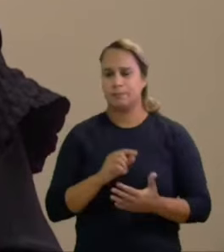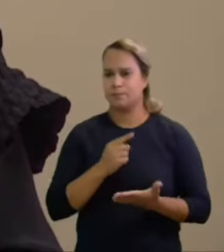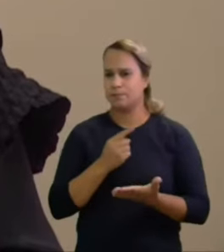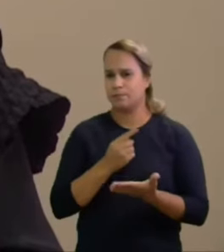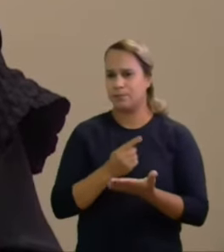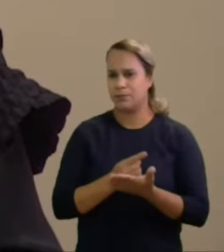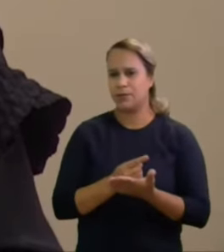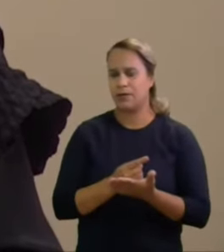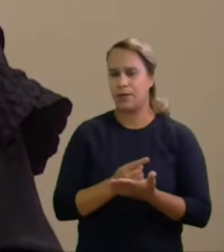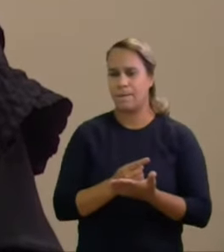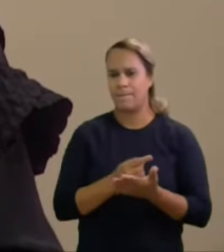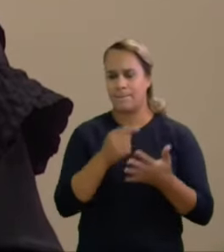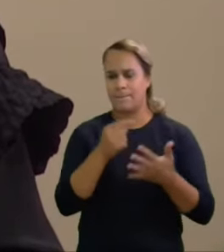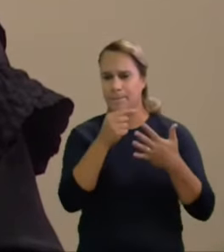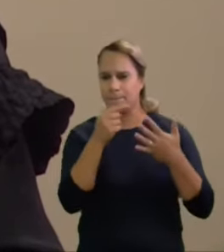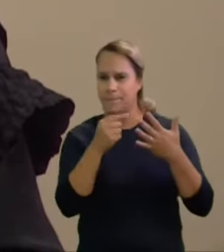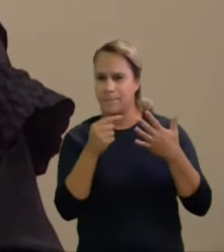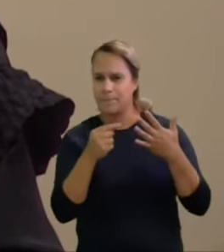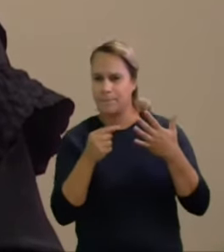propaganda eleitoral antecipada